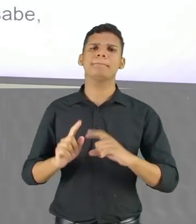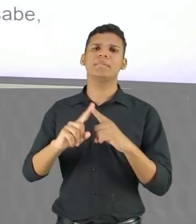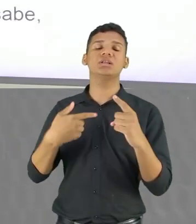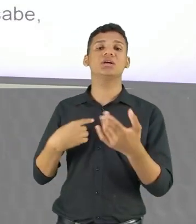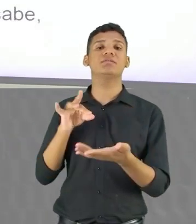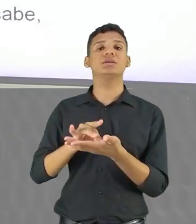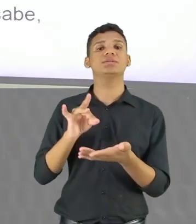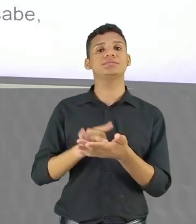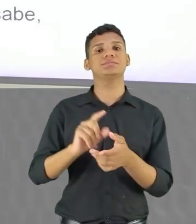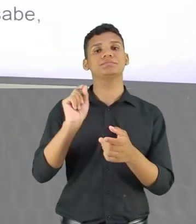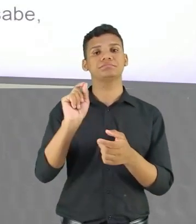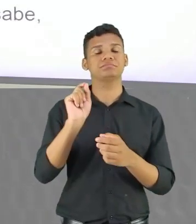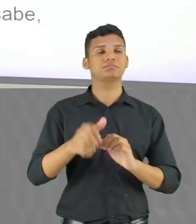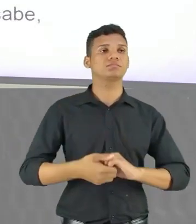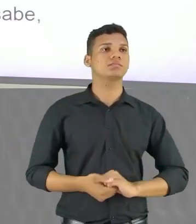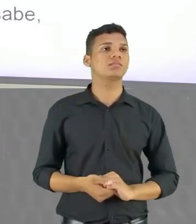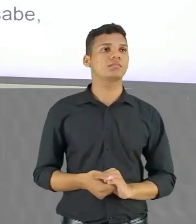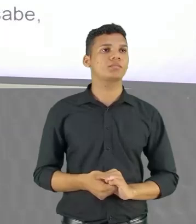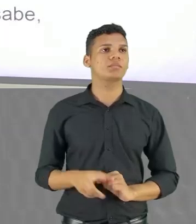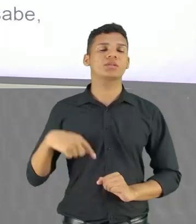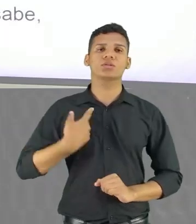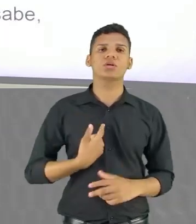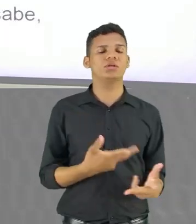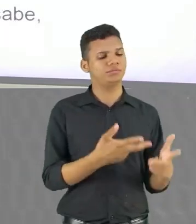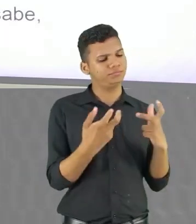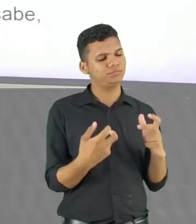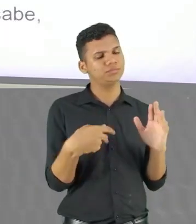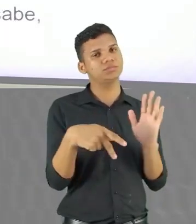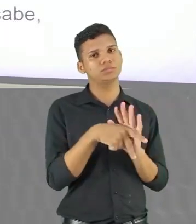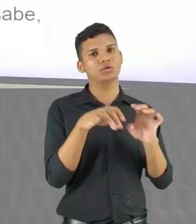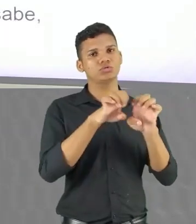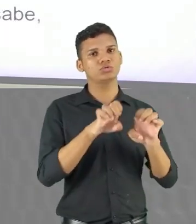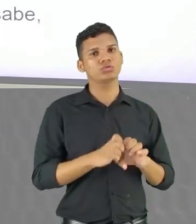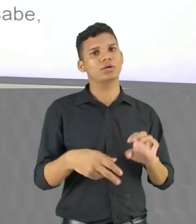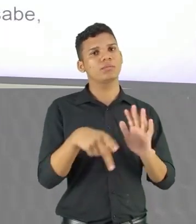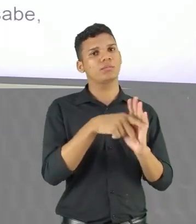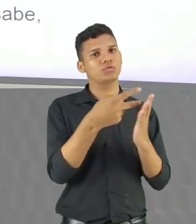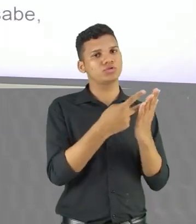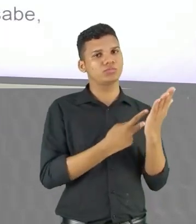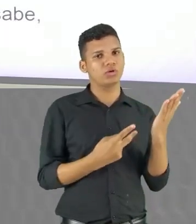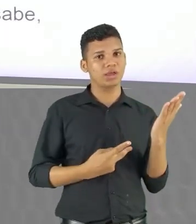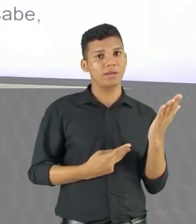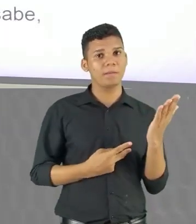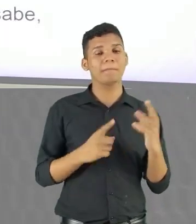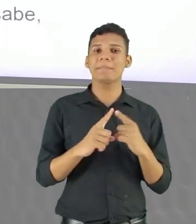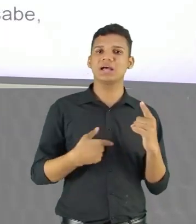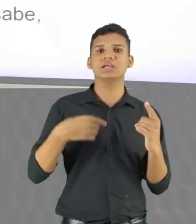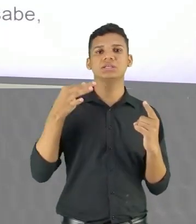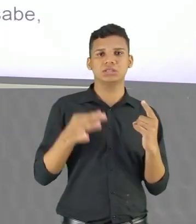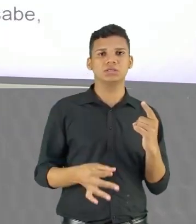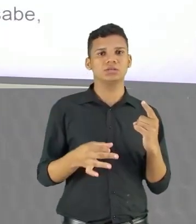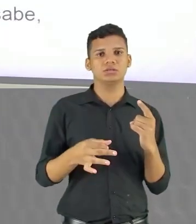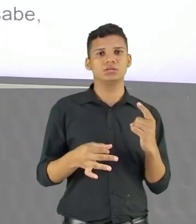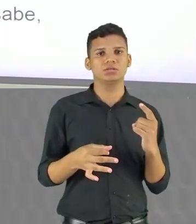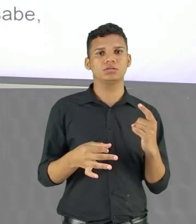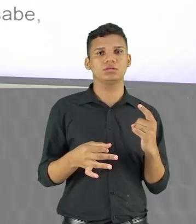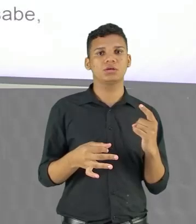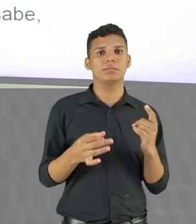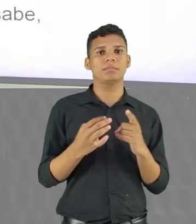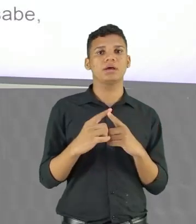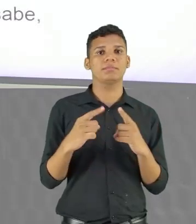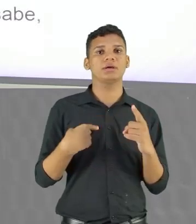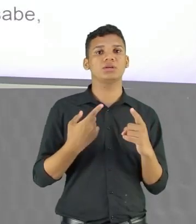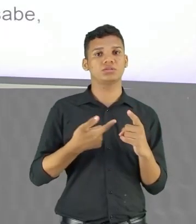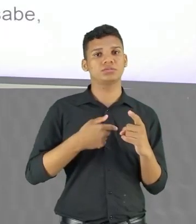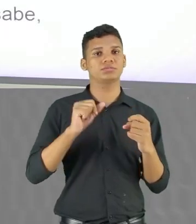trata, a gente vê uma estrutura de poema, mas o conteúdo em si também, além de tratar do poema, a gente vai